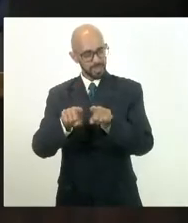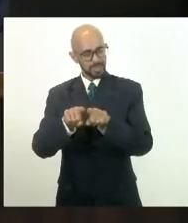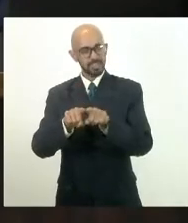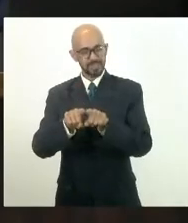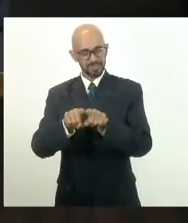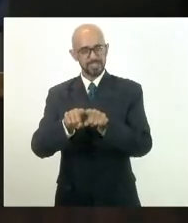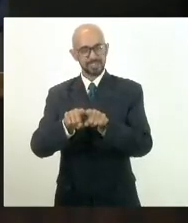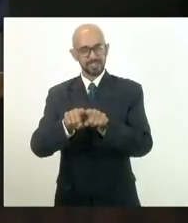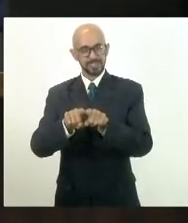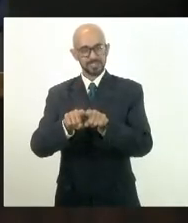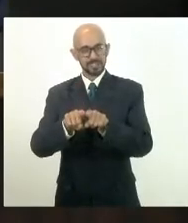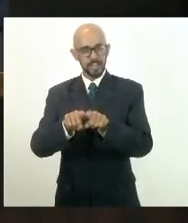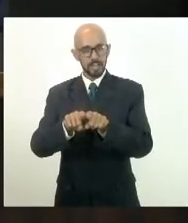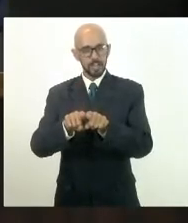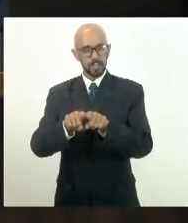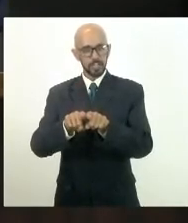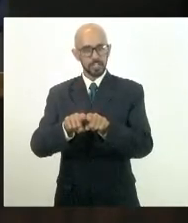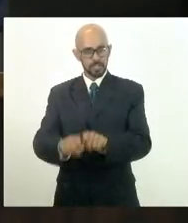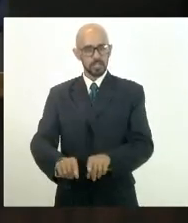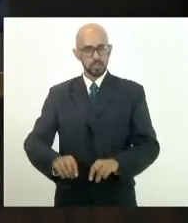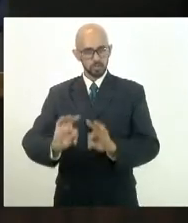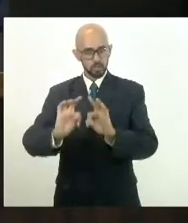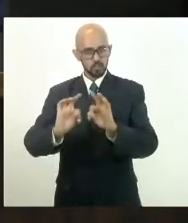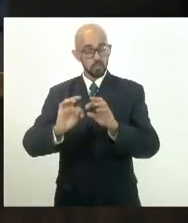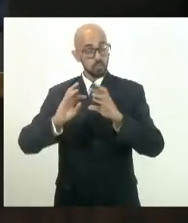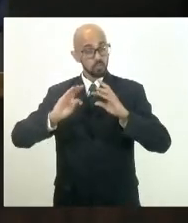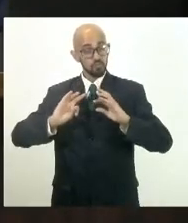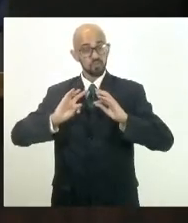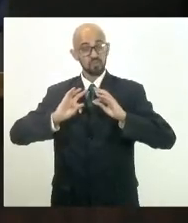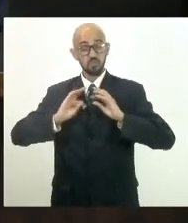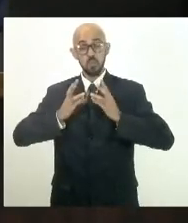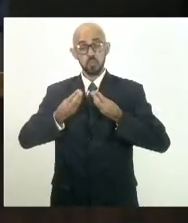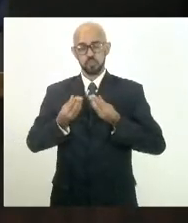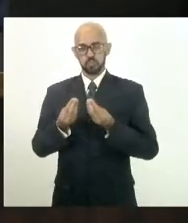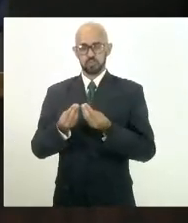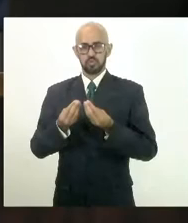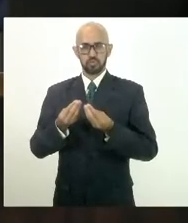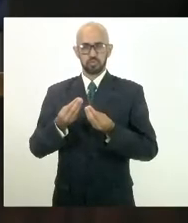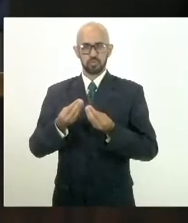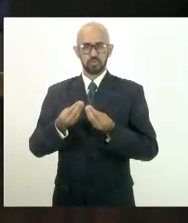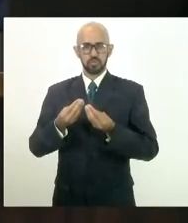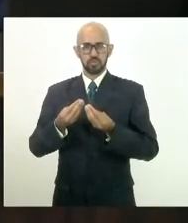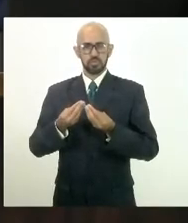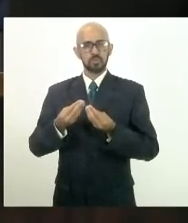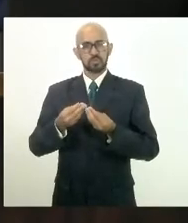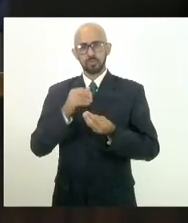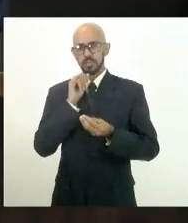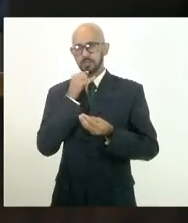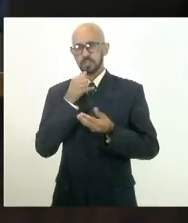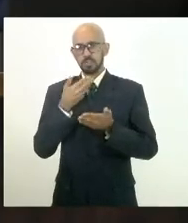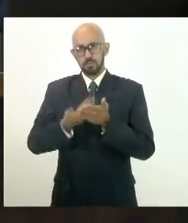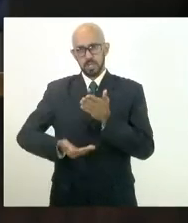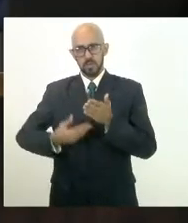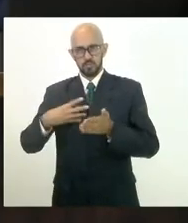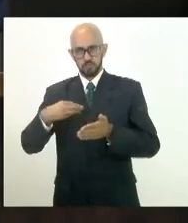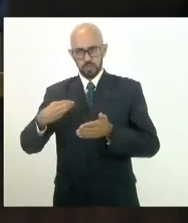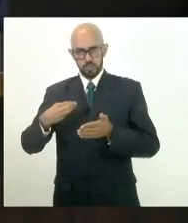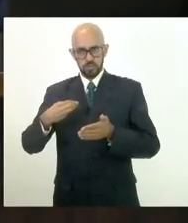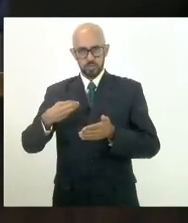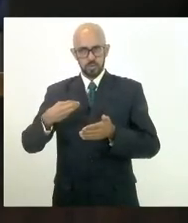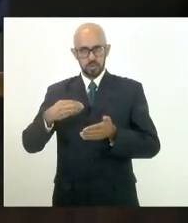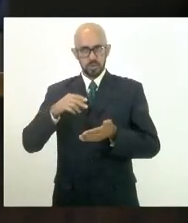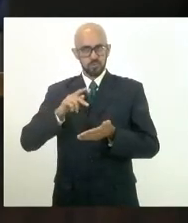famílias perderam filhos, pais, netos, lá na minha mesmo, a minha esposa perdeu dois filhos,